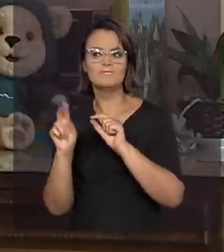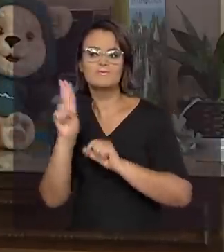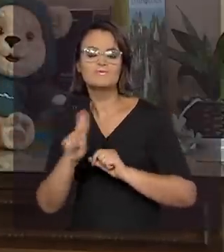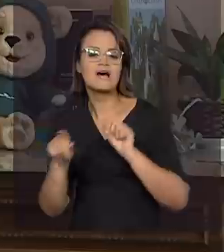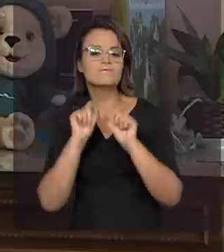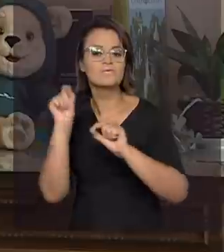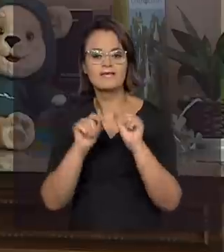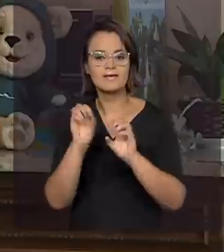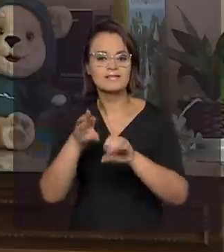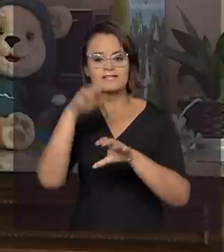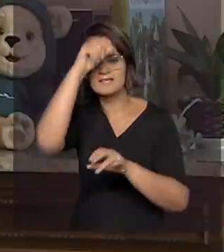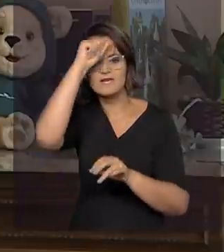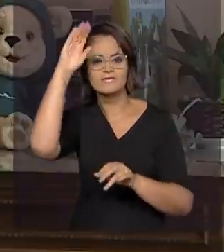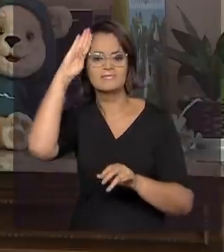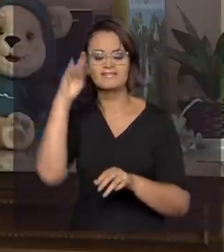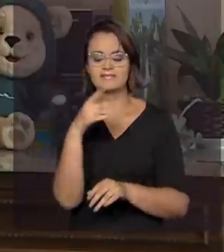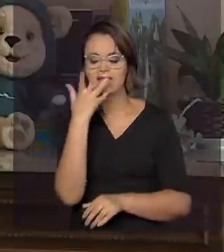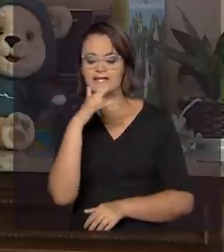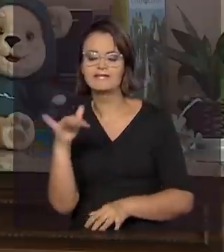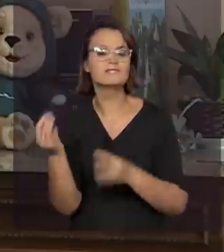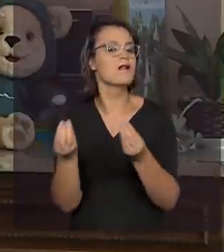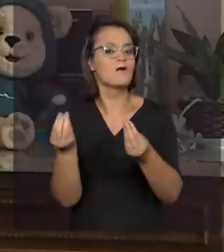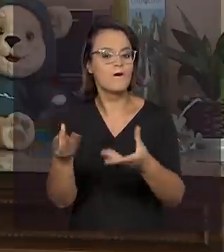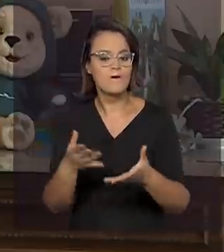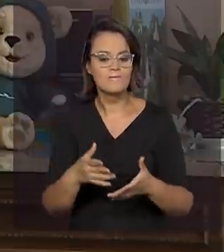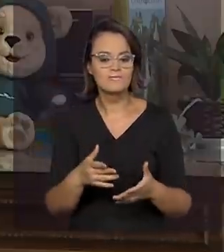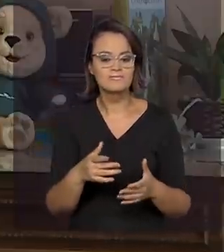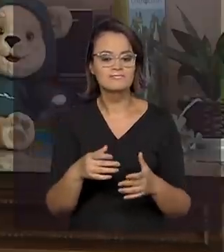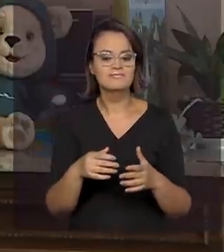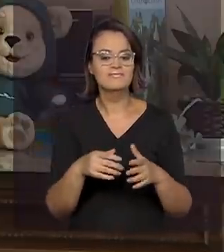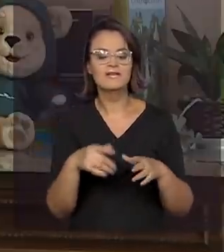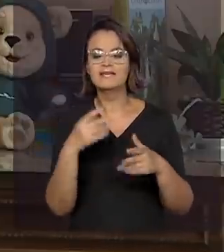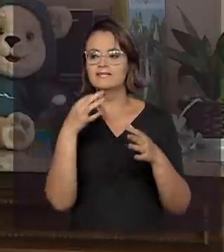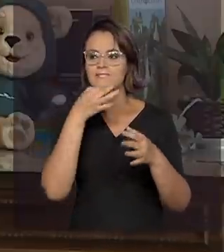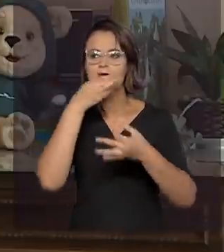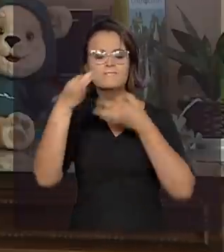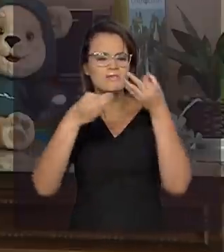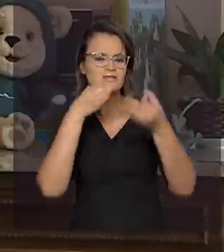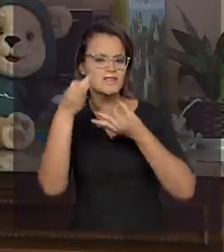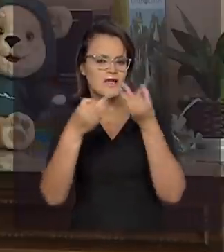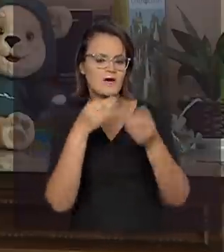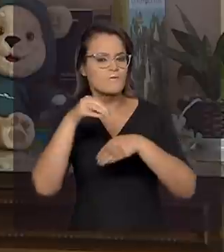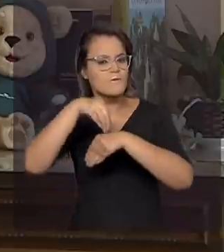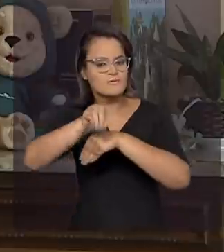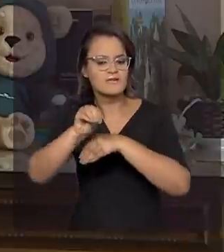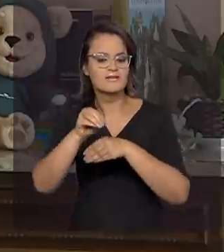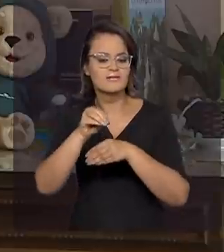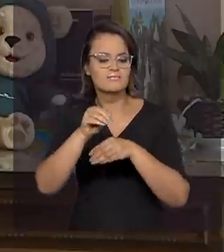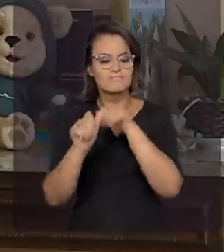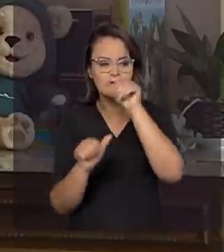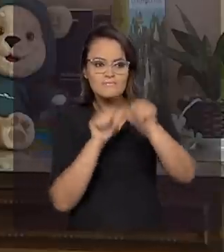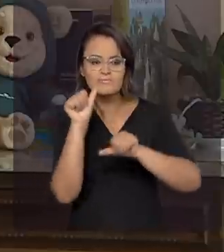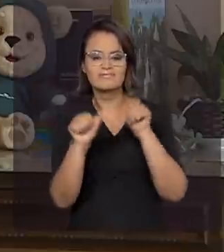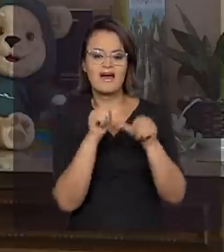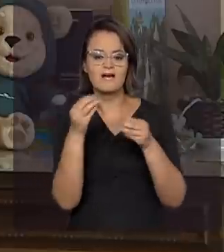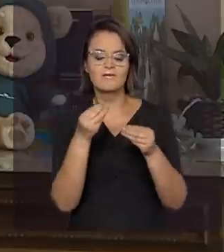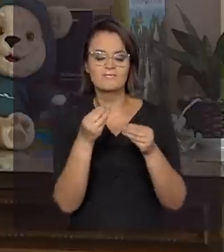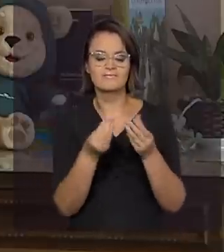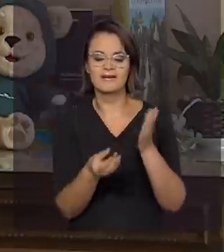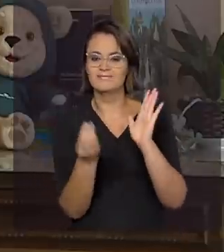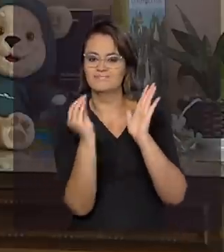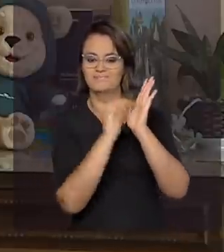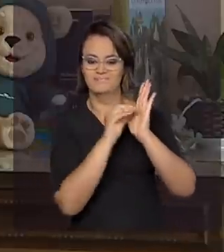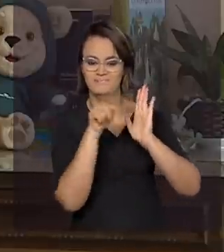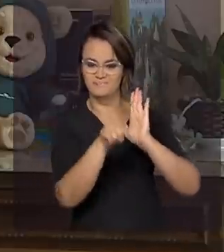alfabetizar nossas crianças, jovens e adultos e sugestões de como reverter esse quadro. Então,